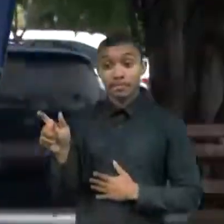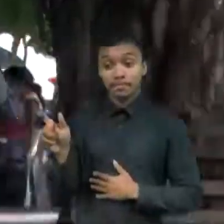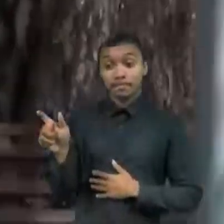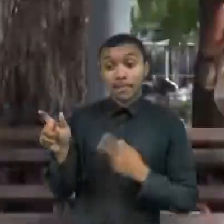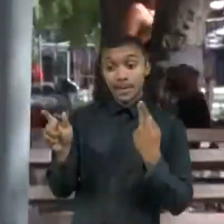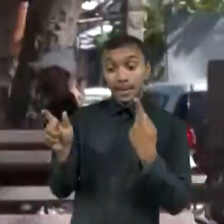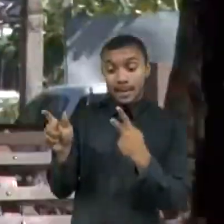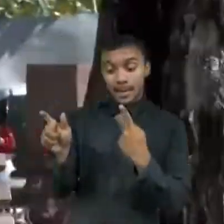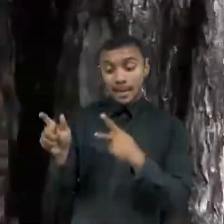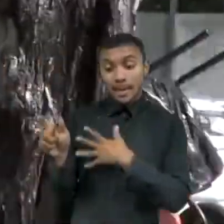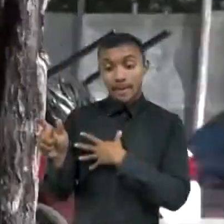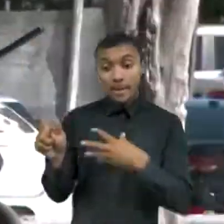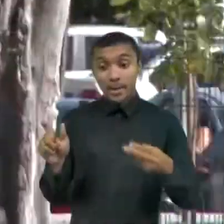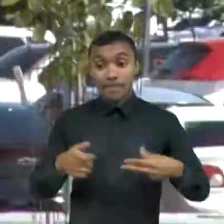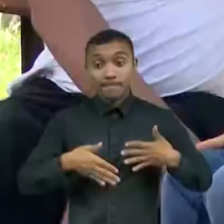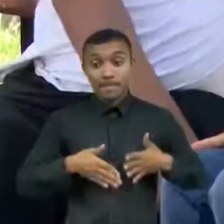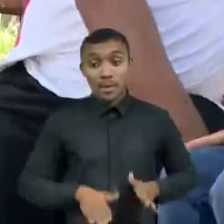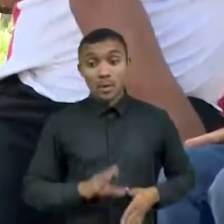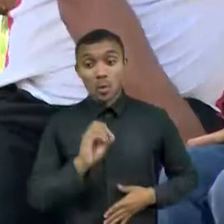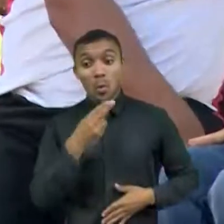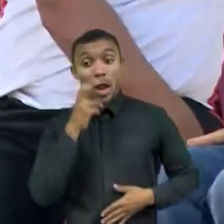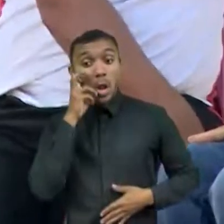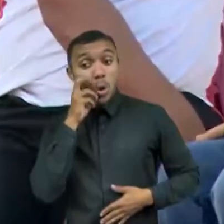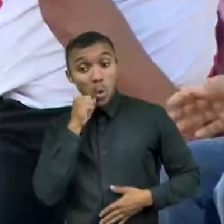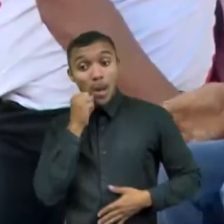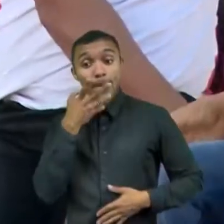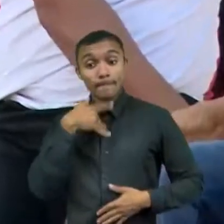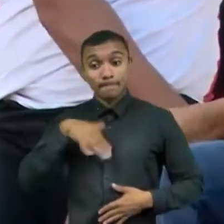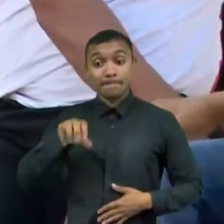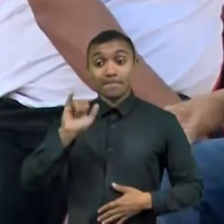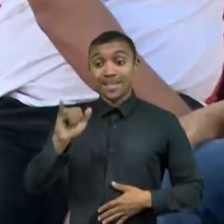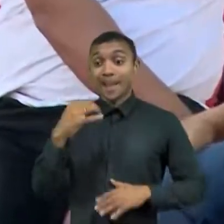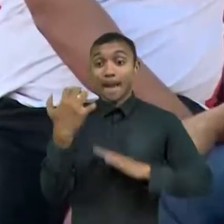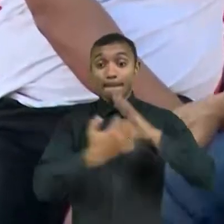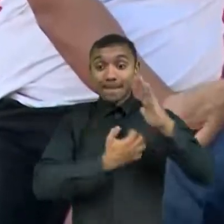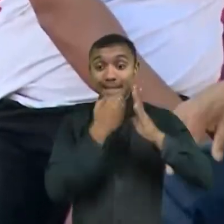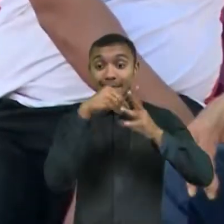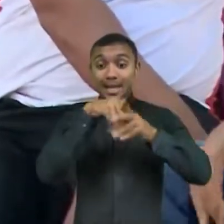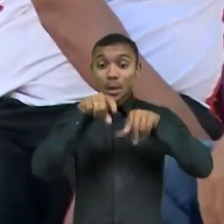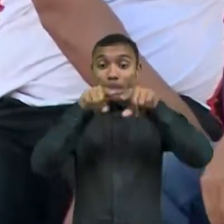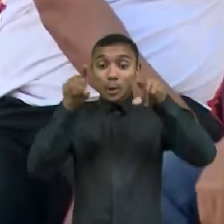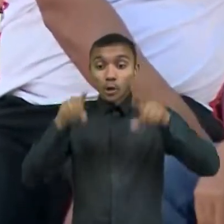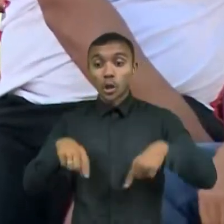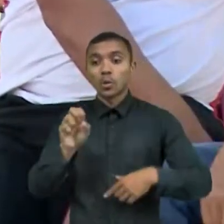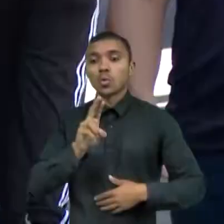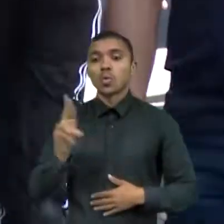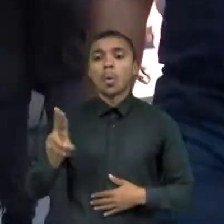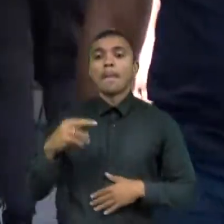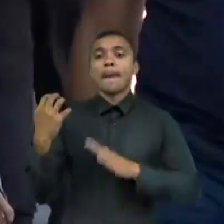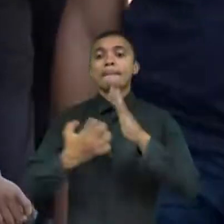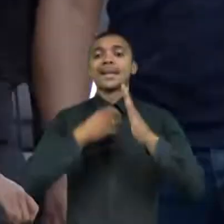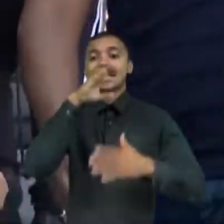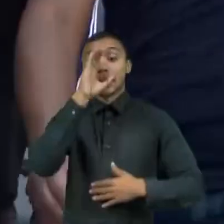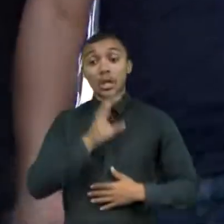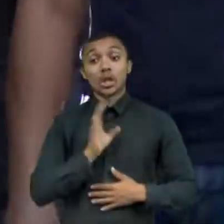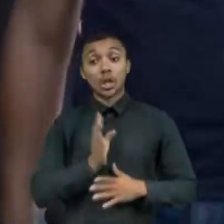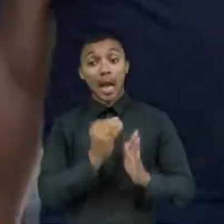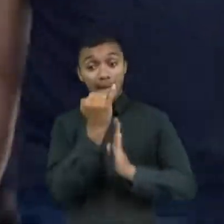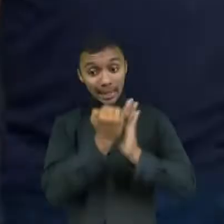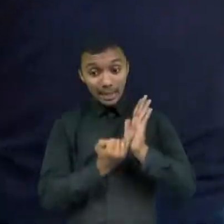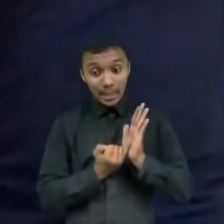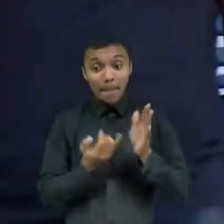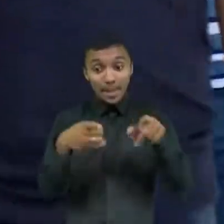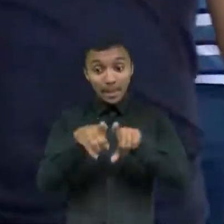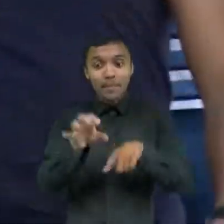nascimento ou adoção de uma criança. Caso a empresa seja cadastrada no programa Empresa Cidadã, o prazo poderá ser